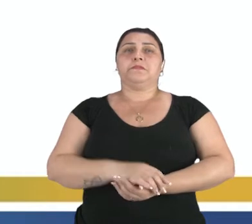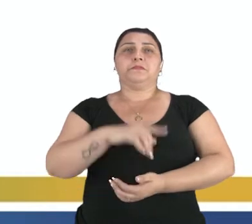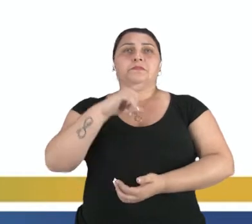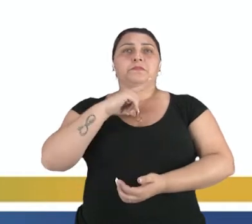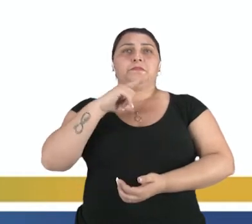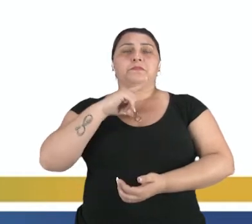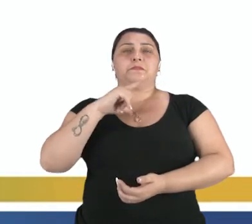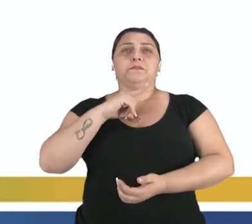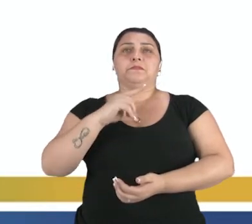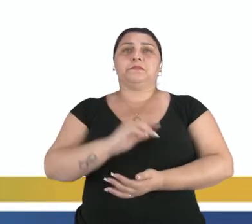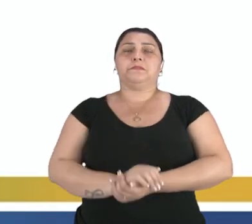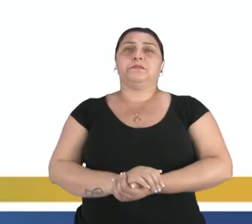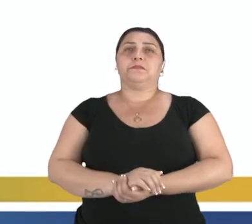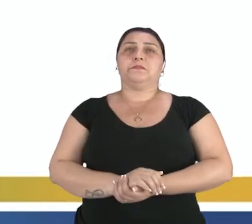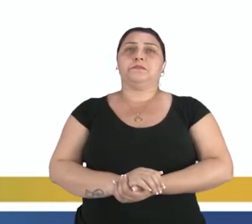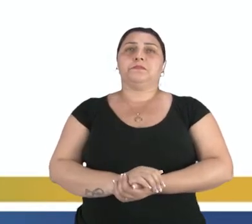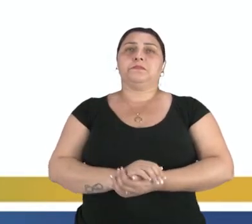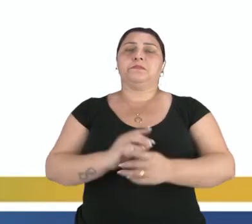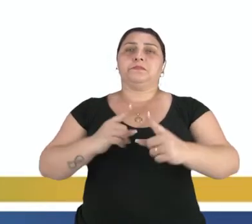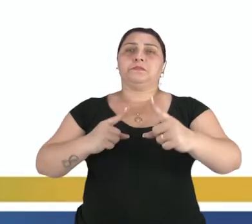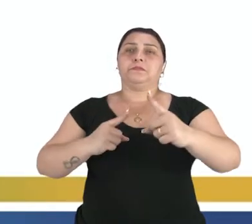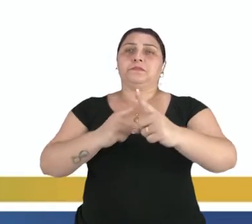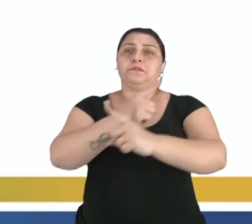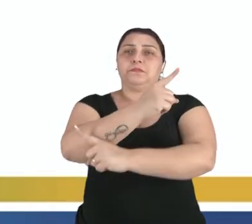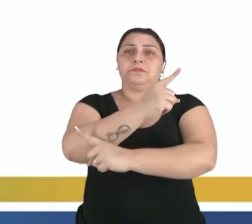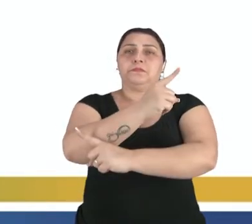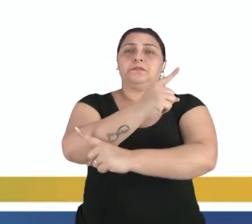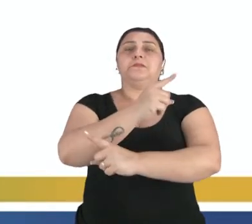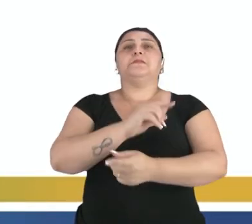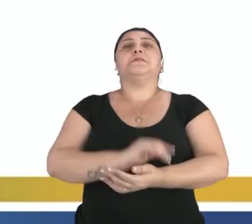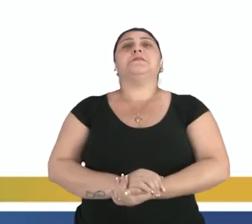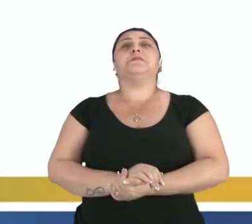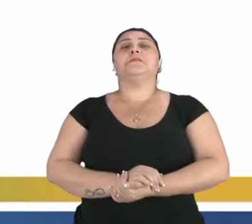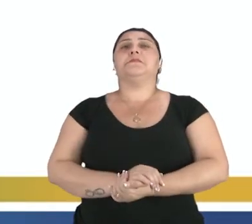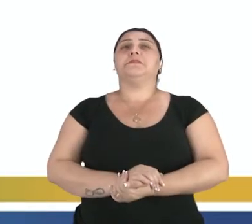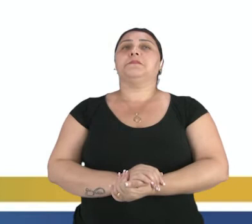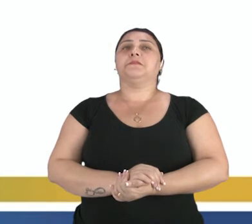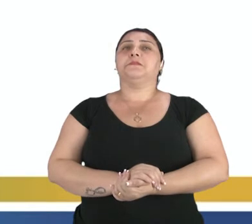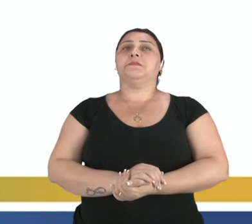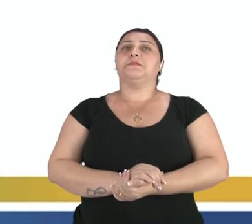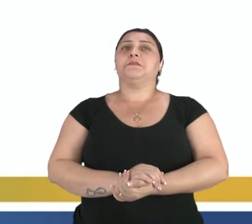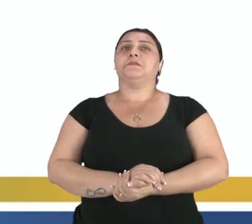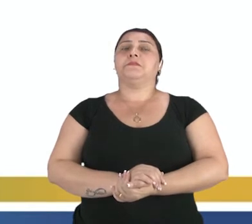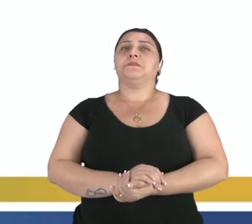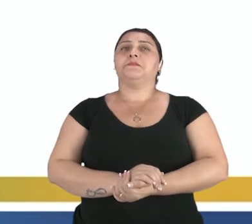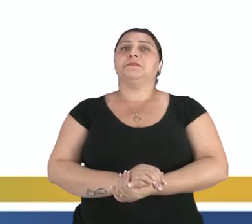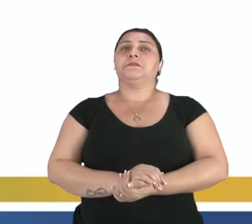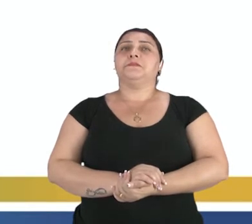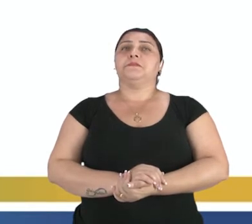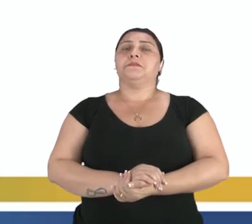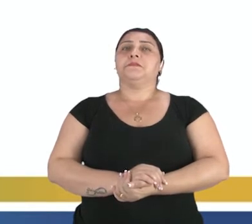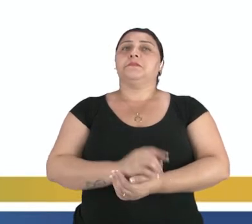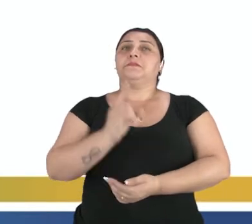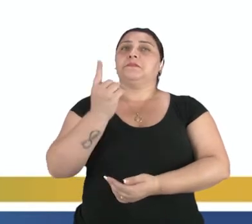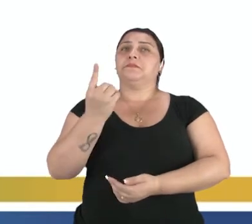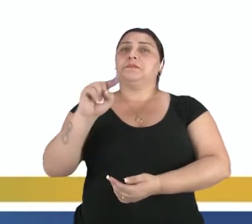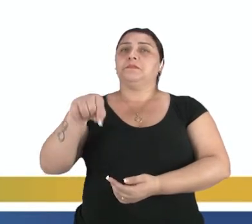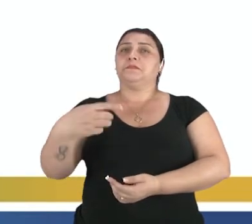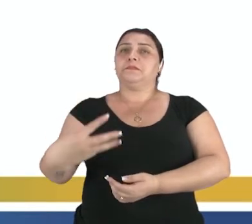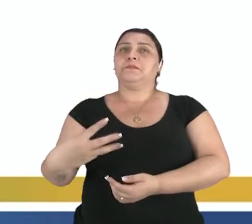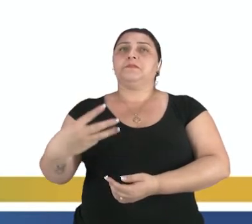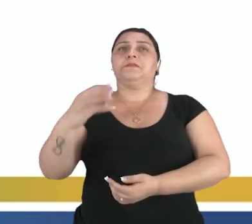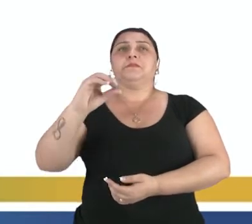vai obter aí a intersecção na reta. Da mesma forma, acontecerá para o par ordenado 1 e 3,